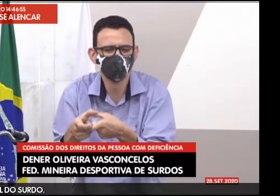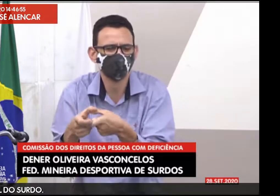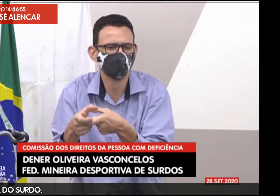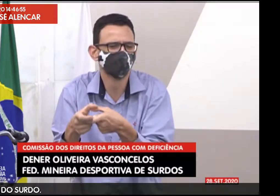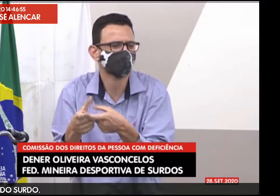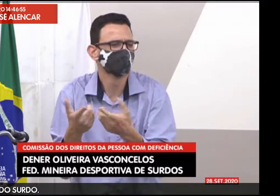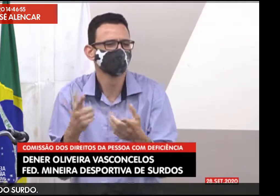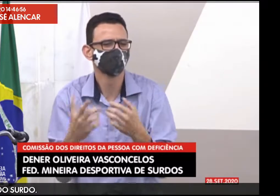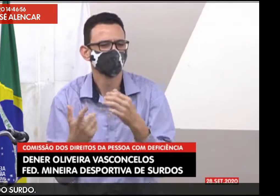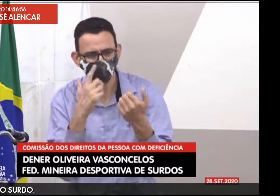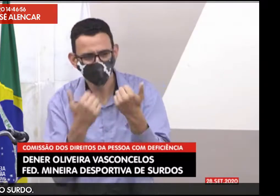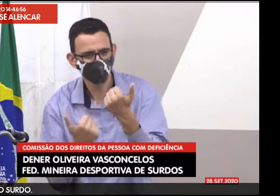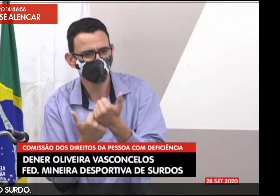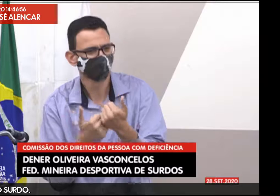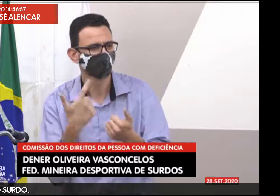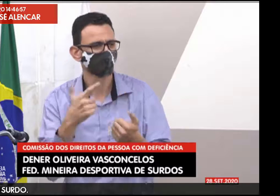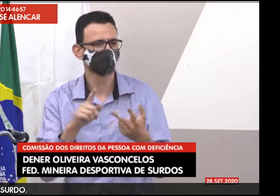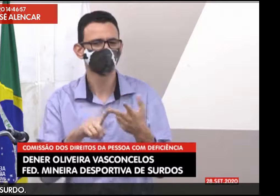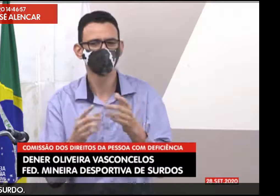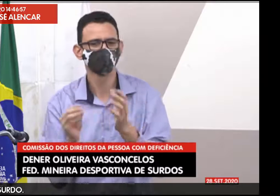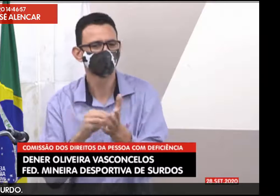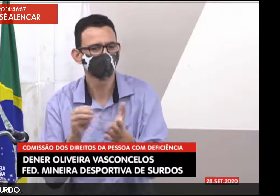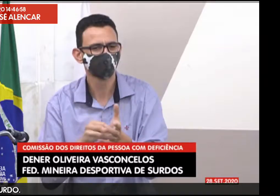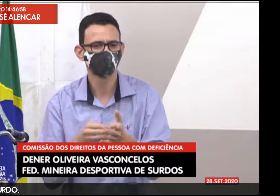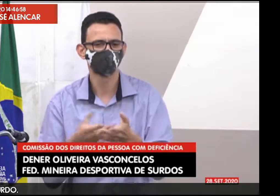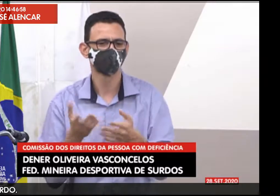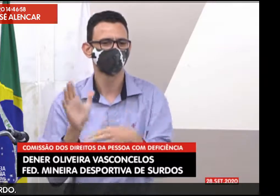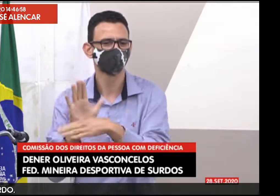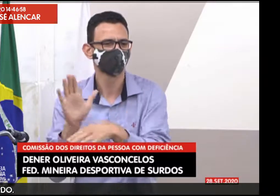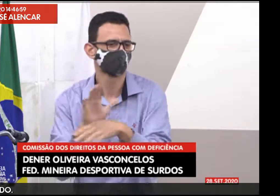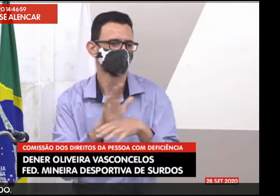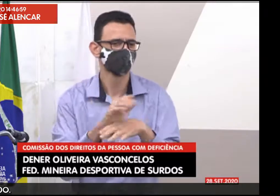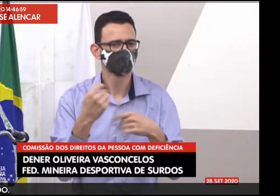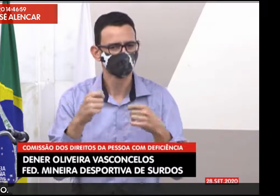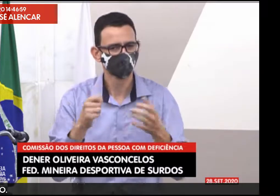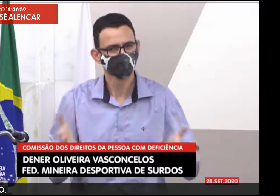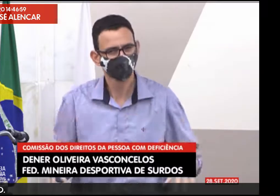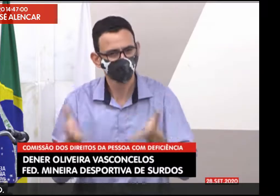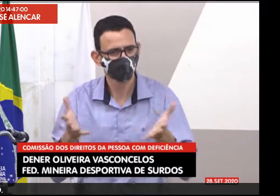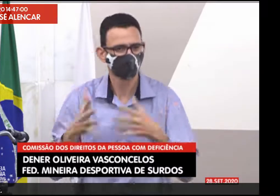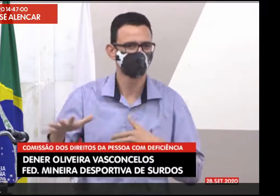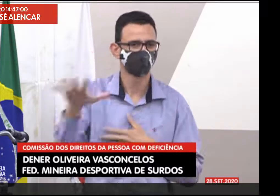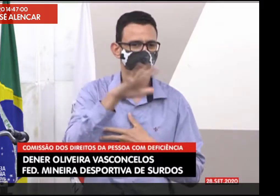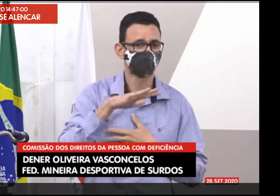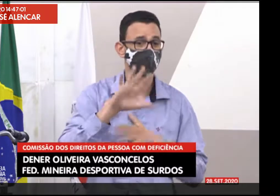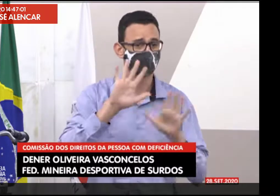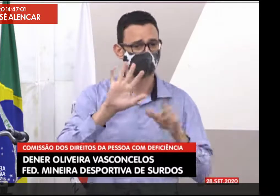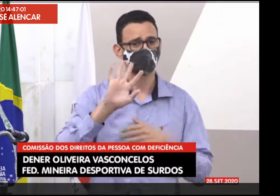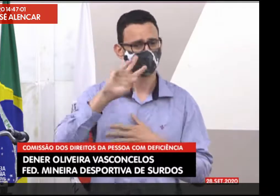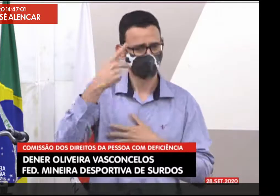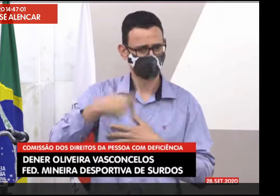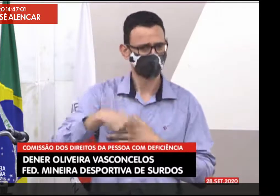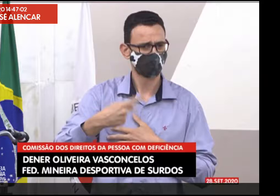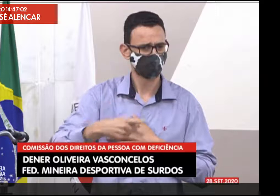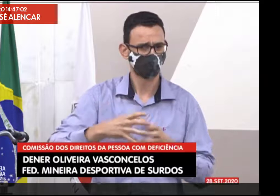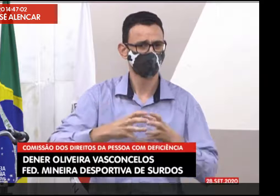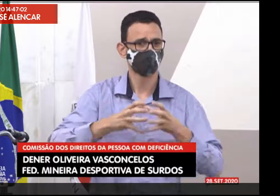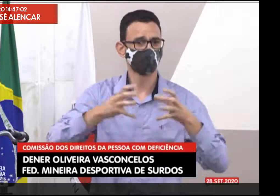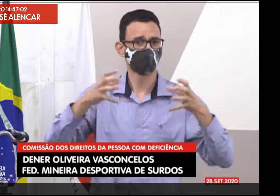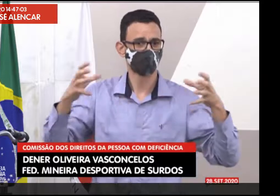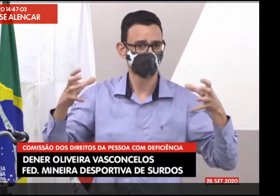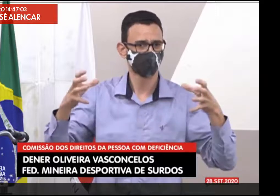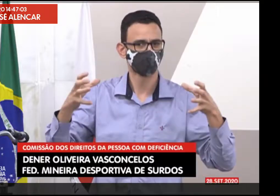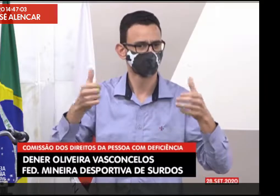lugares, dessas associações, dessas comunidades onde tem os surdos. Aqui em Belo